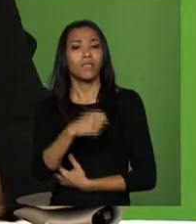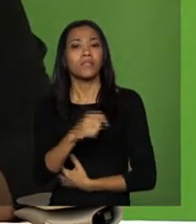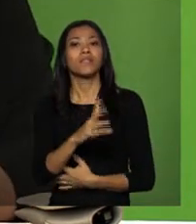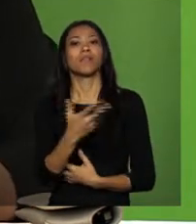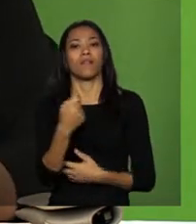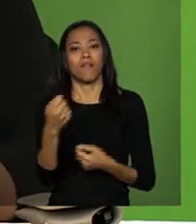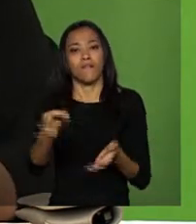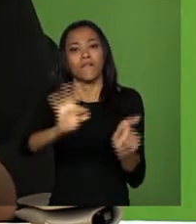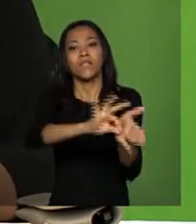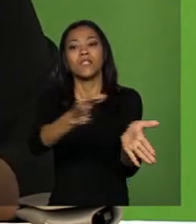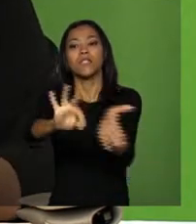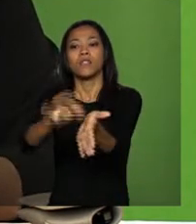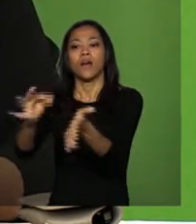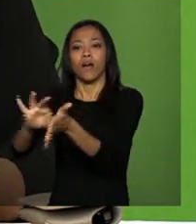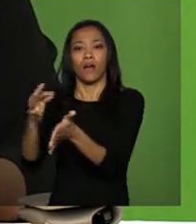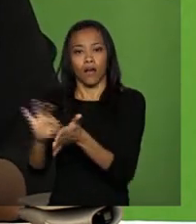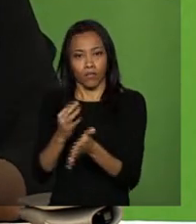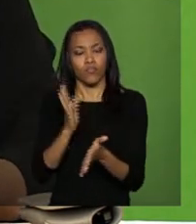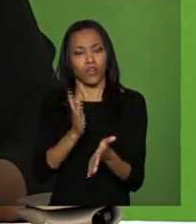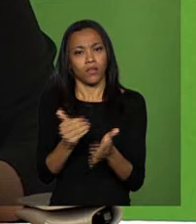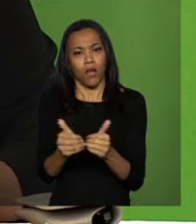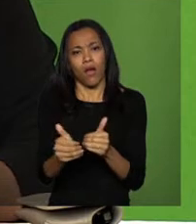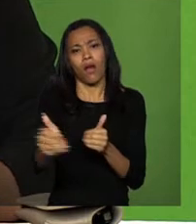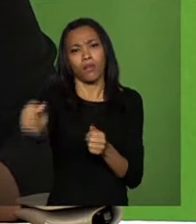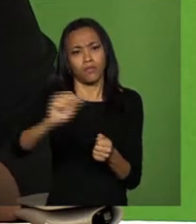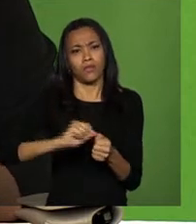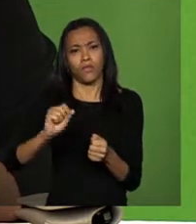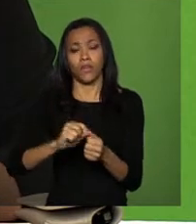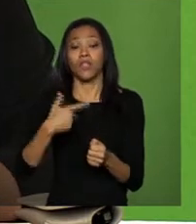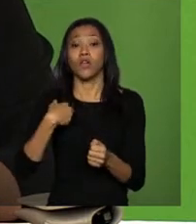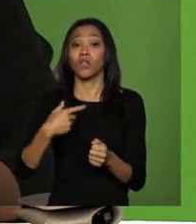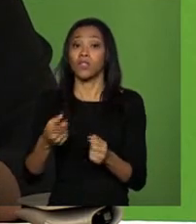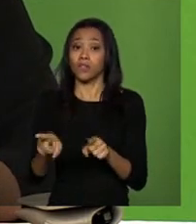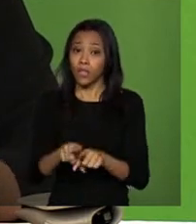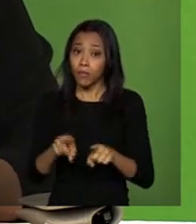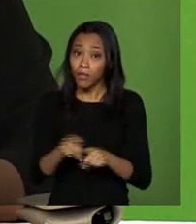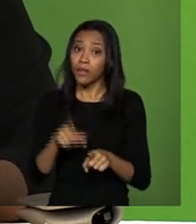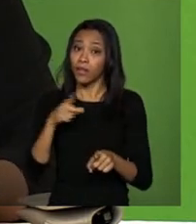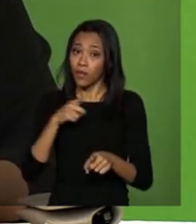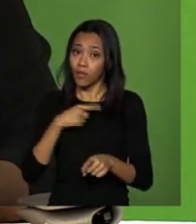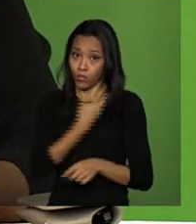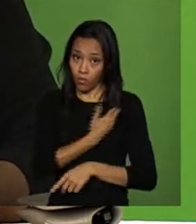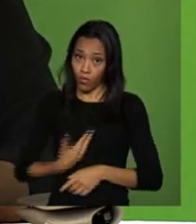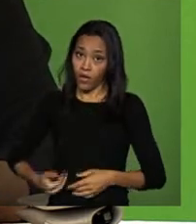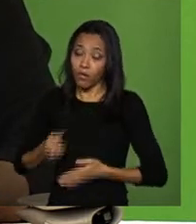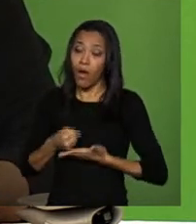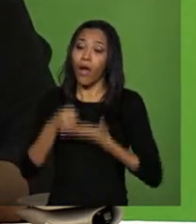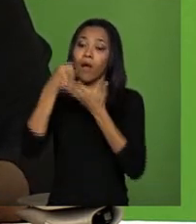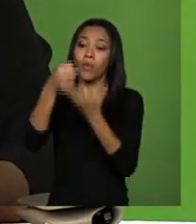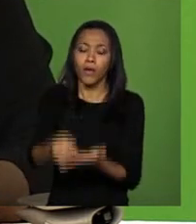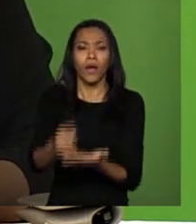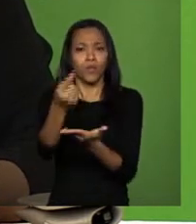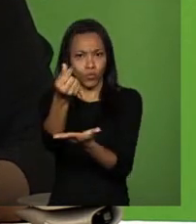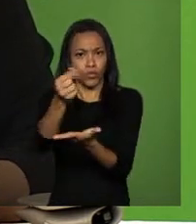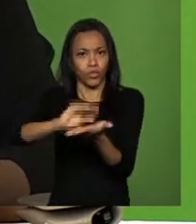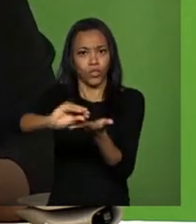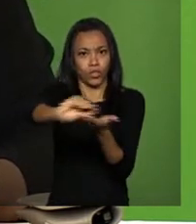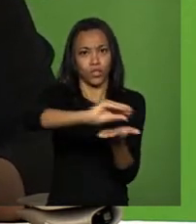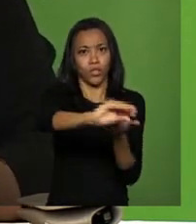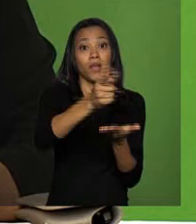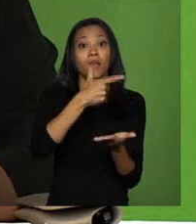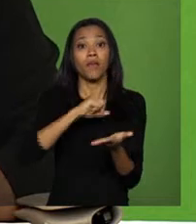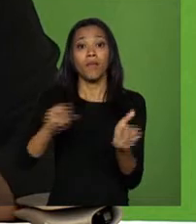sendo feito. Nós estamos viabilizando, inclusive, apoio financeiro para os pequenos agricultores, para eles poderem fazer o cadastro.